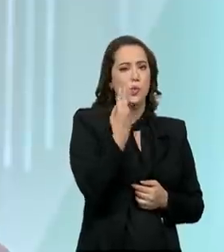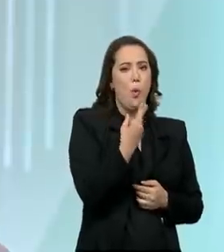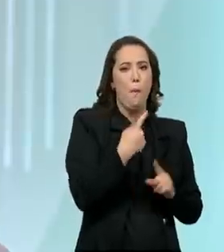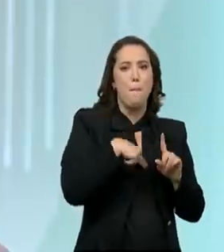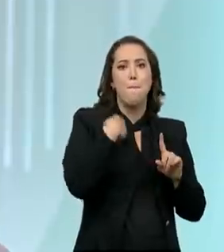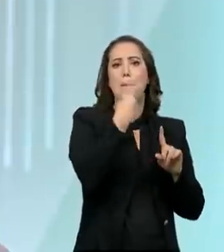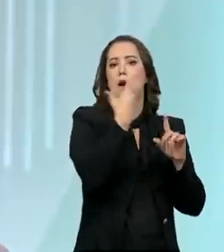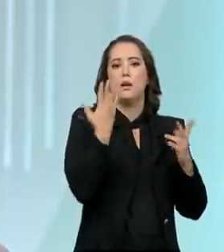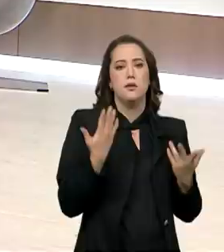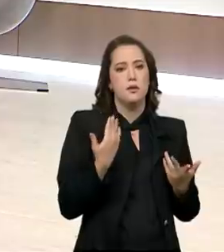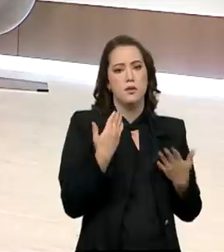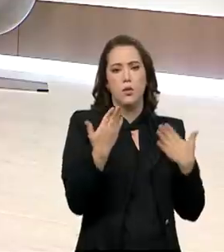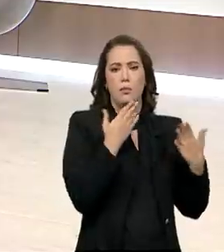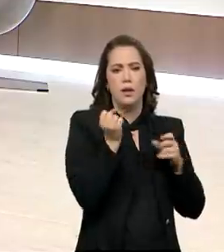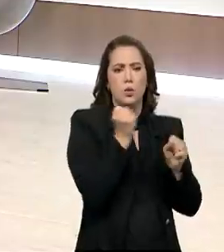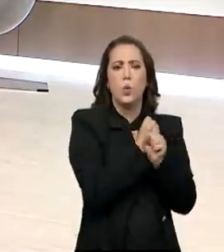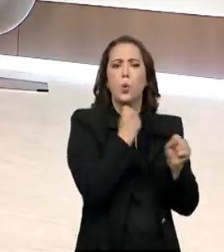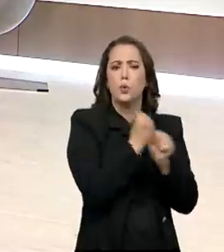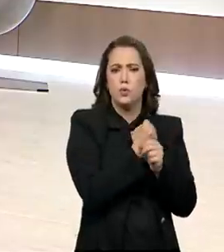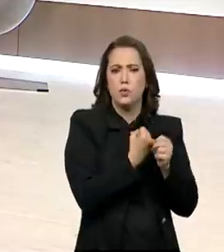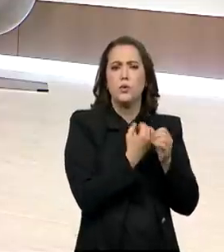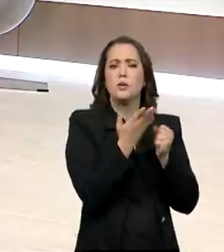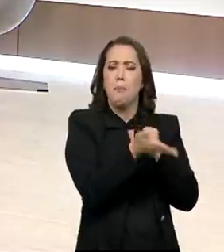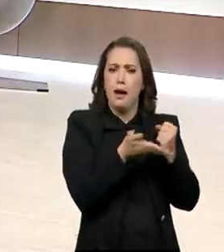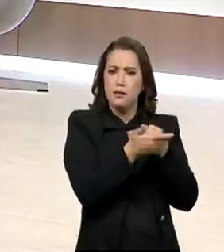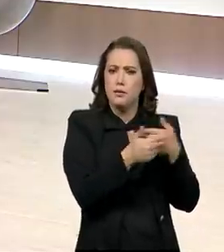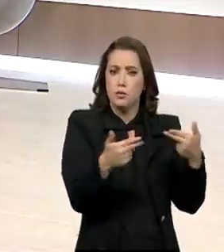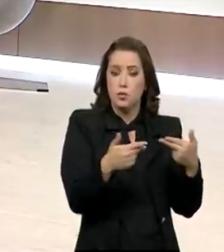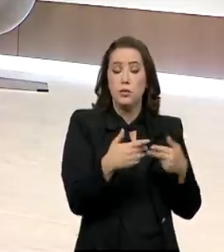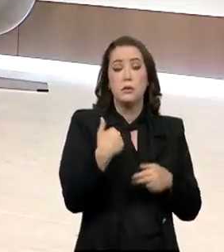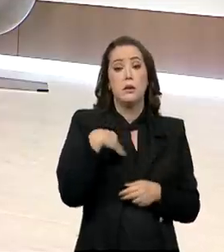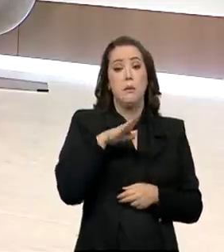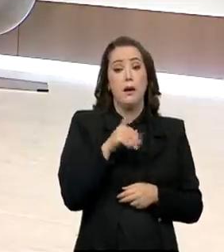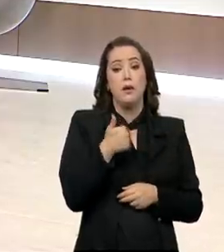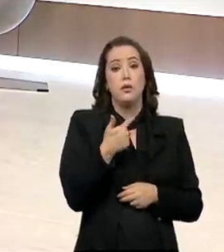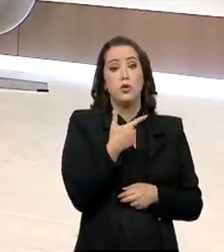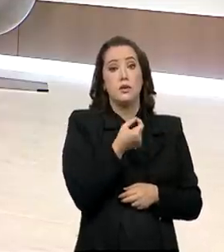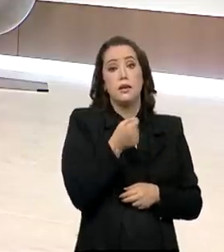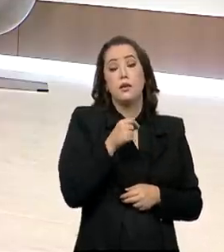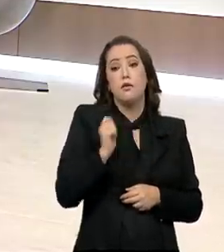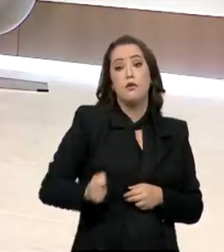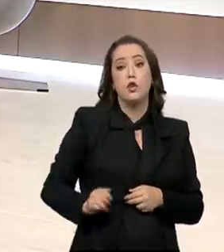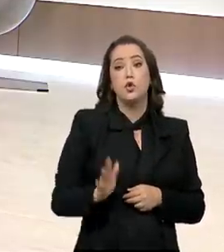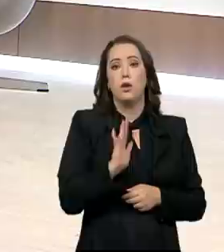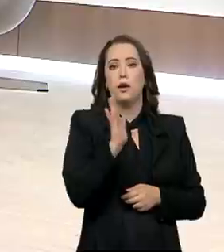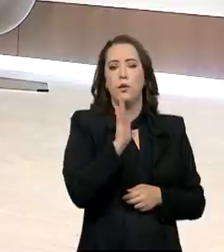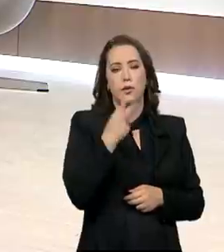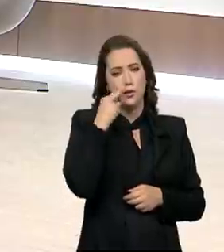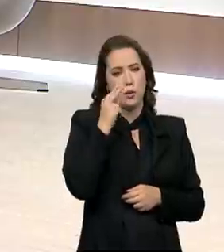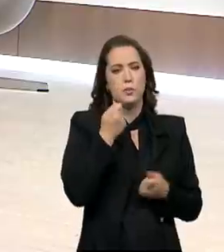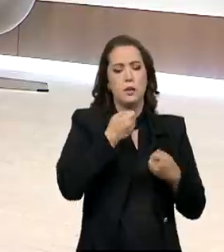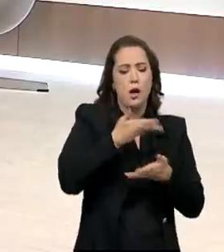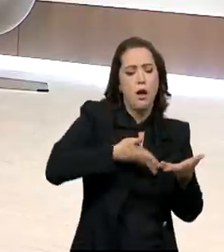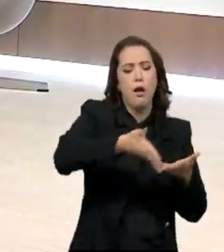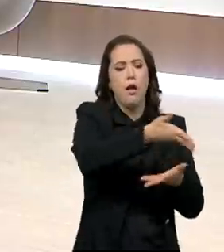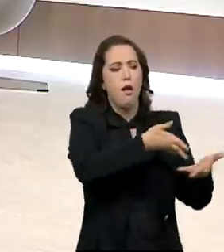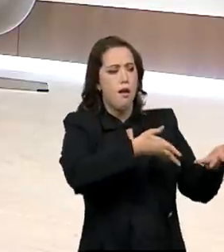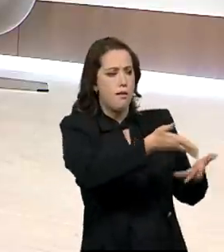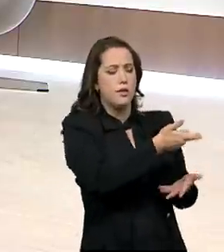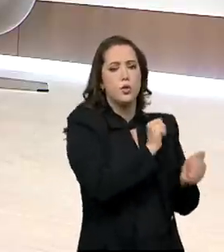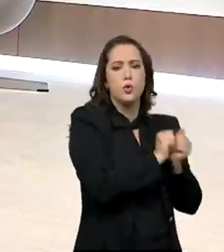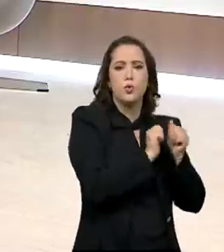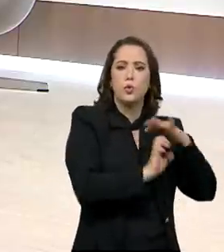contratados em infraestrutura. Mais de 120 leilões. Então, isso requer articulação com os investidores, requer uma análise